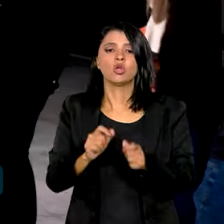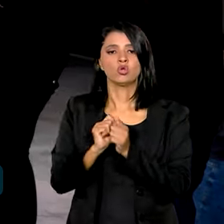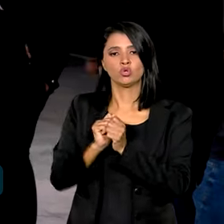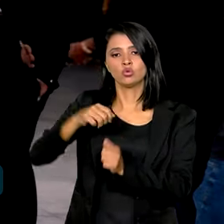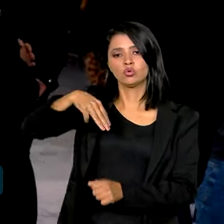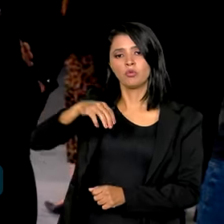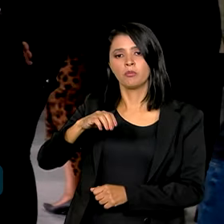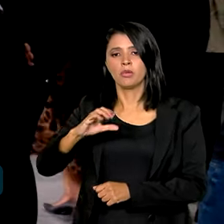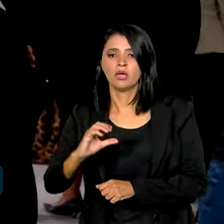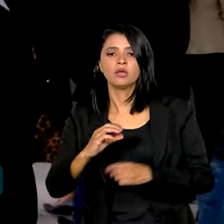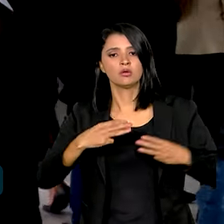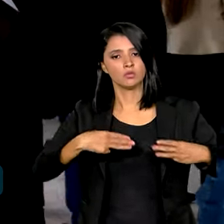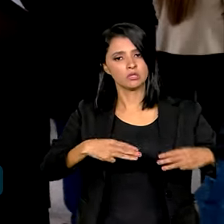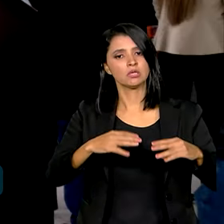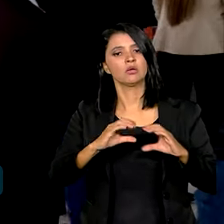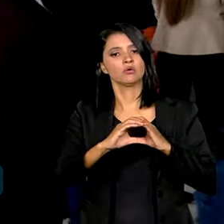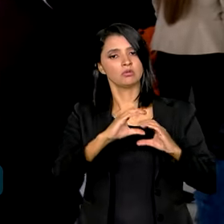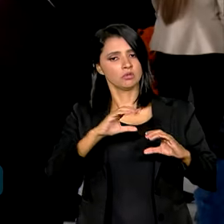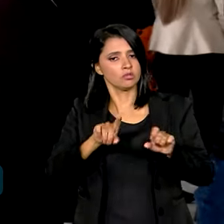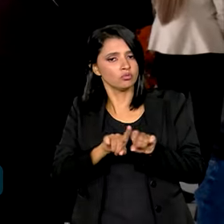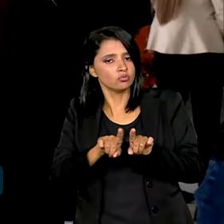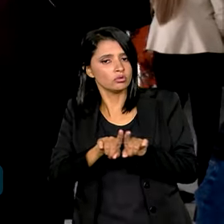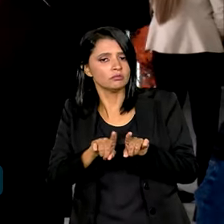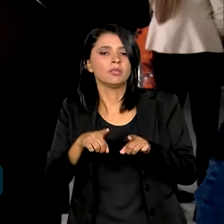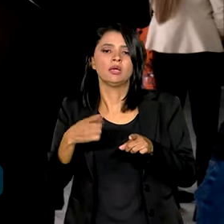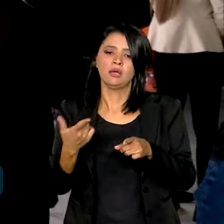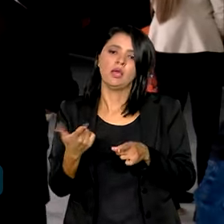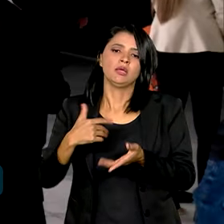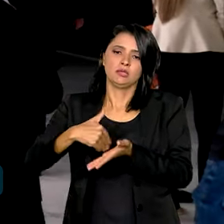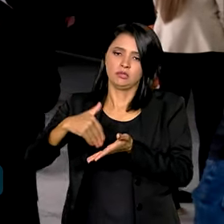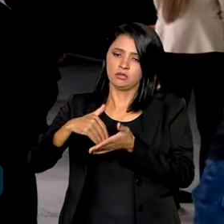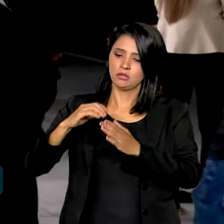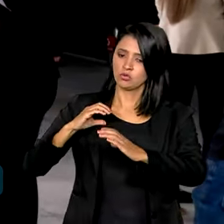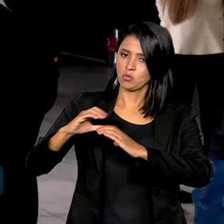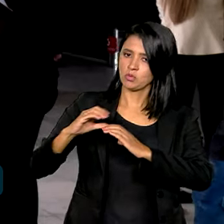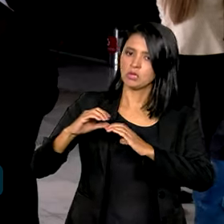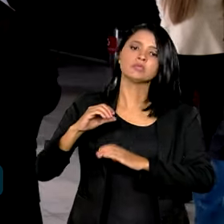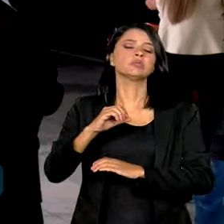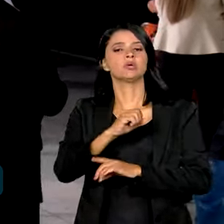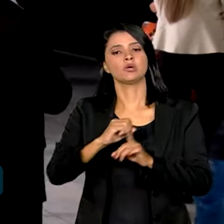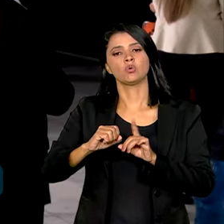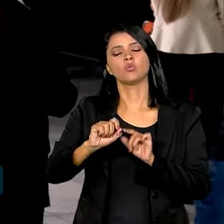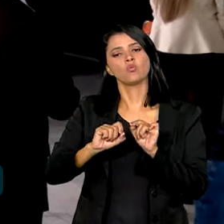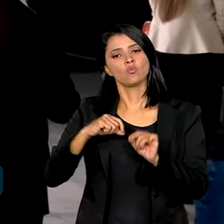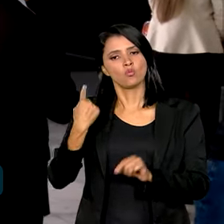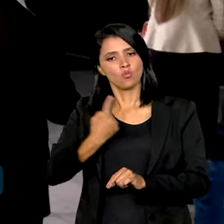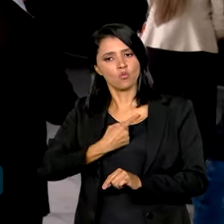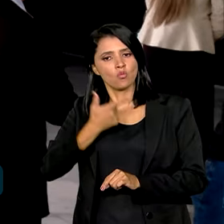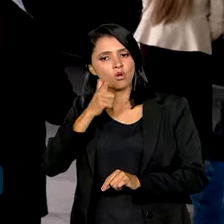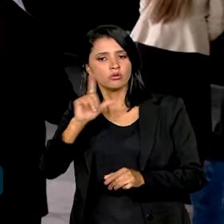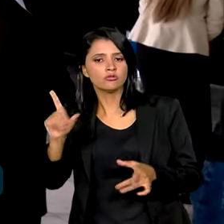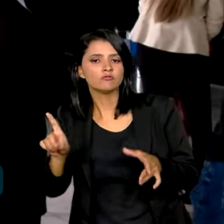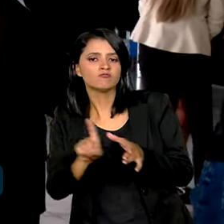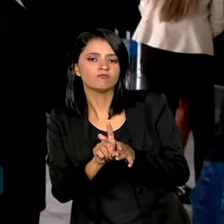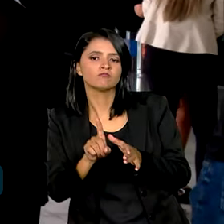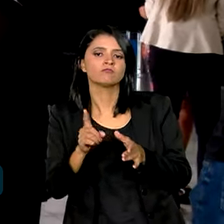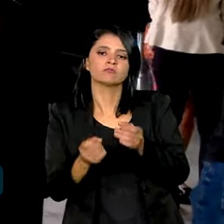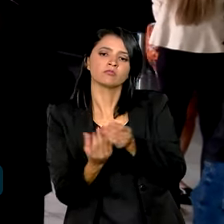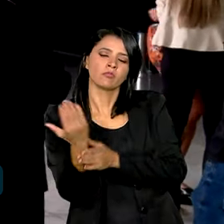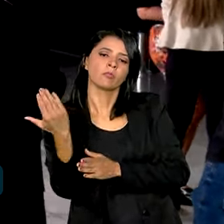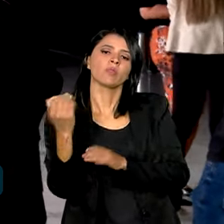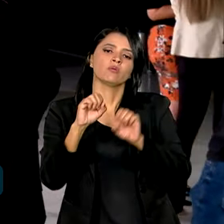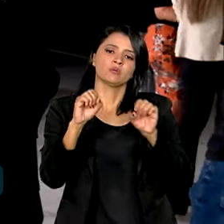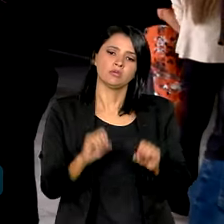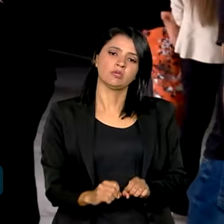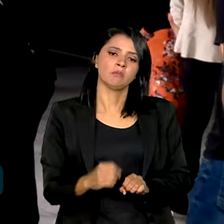com o MEC, com o Ministério das Comunicações e com a Secretaria de Comunicação Social, porque a gente entrega um sistema público de